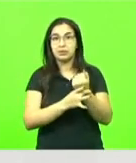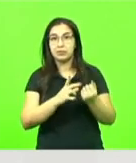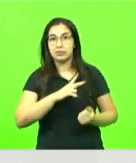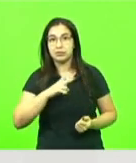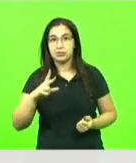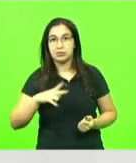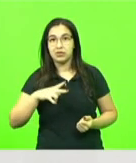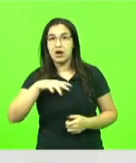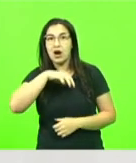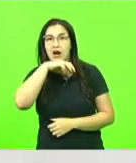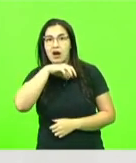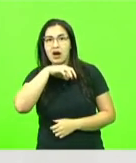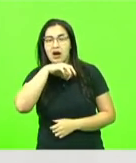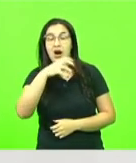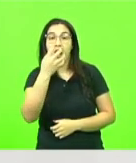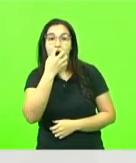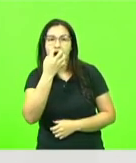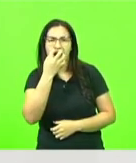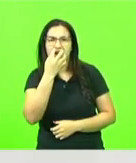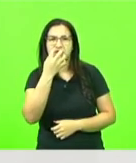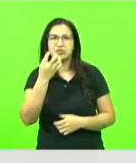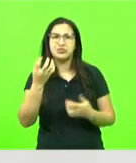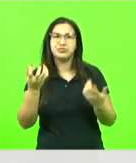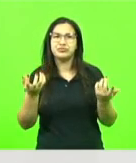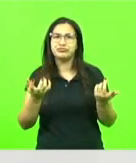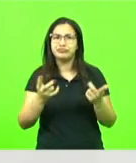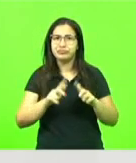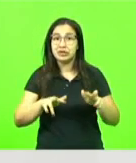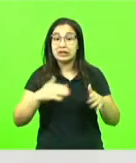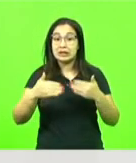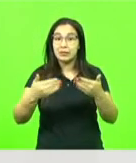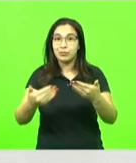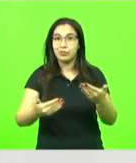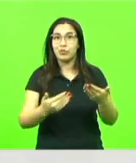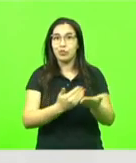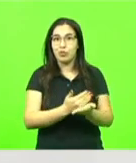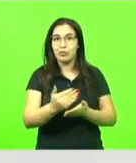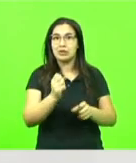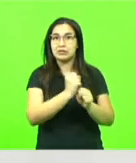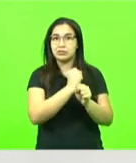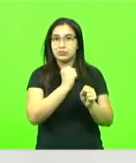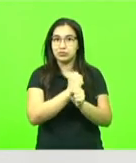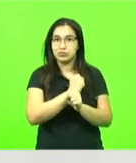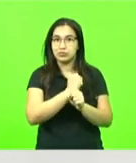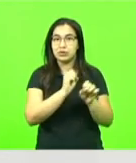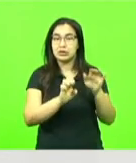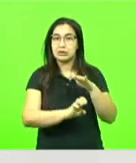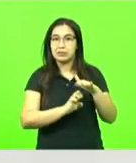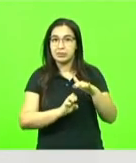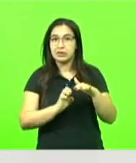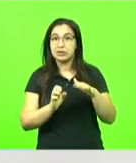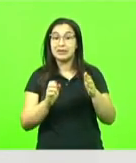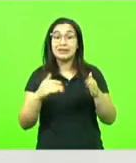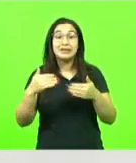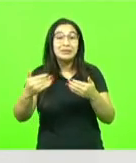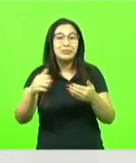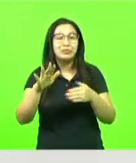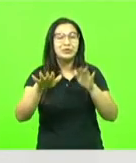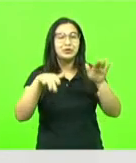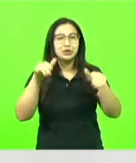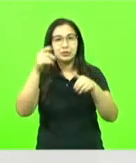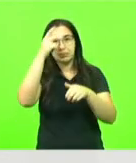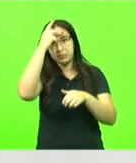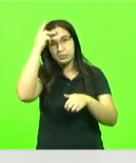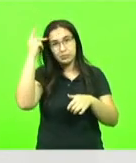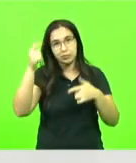naquele pátio e só depois você começa a construir sua empresa e, por último, lá você vai começar a contratar pessoas para trabalhar naquela